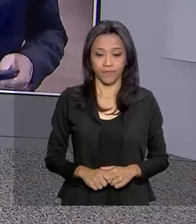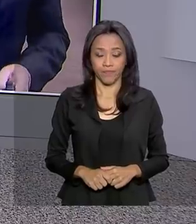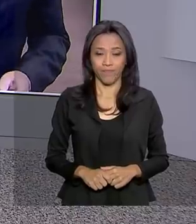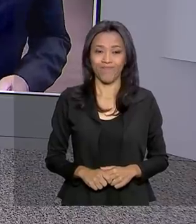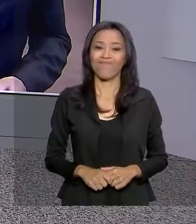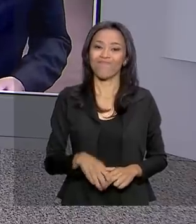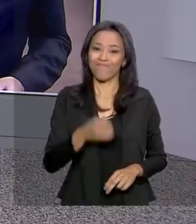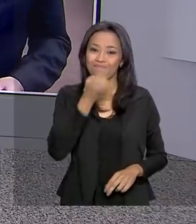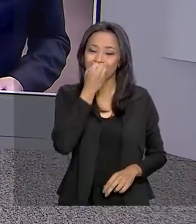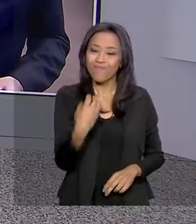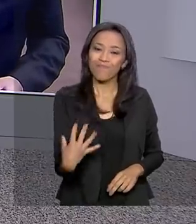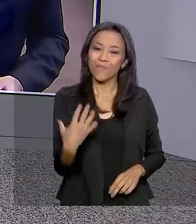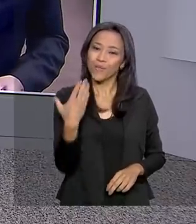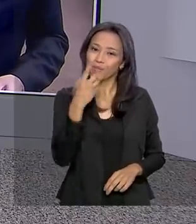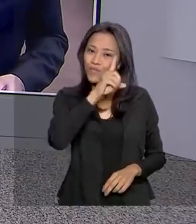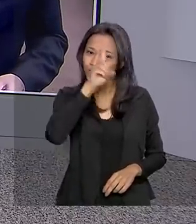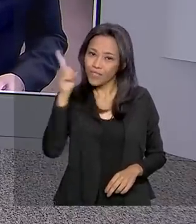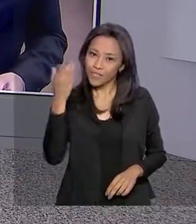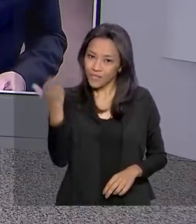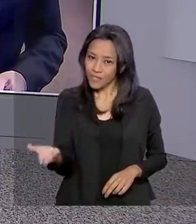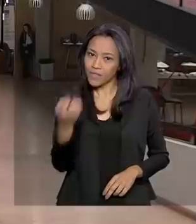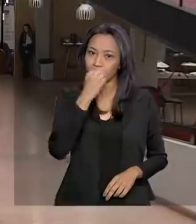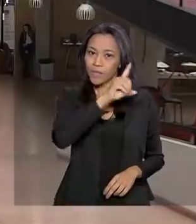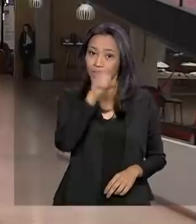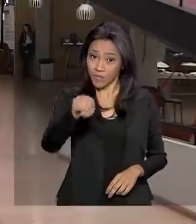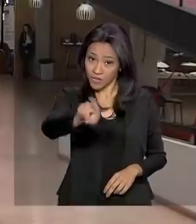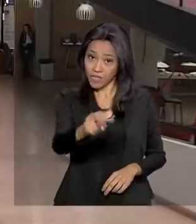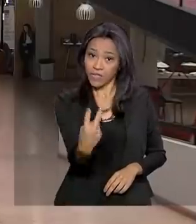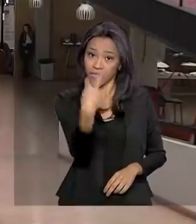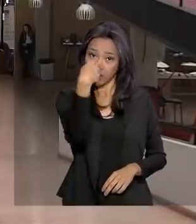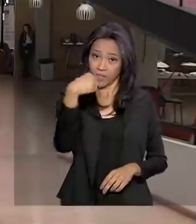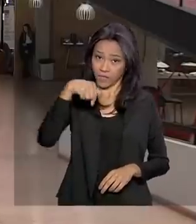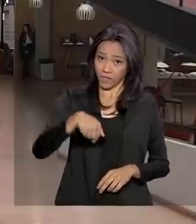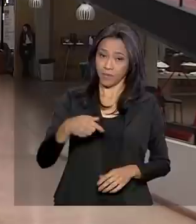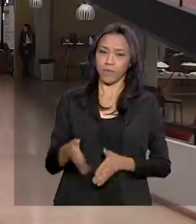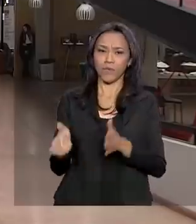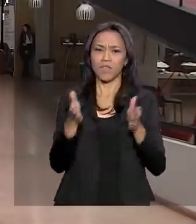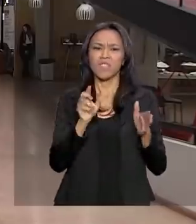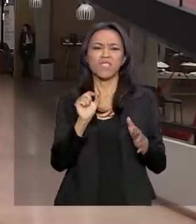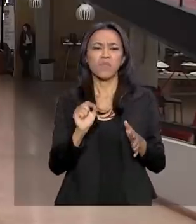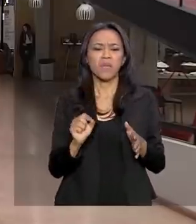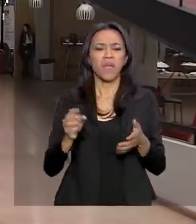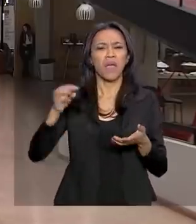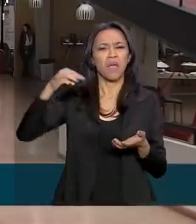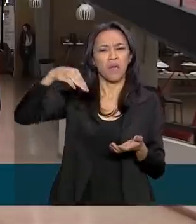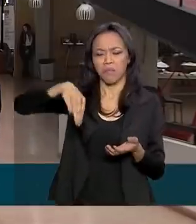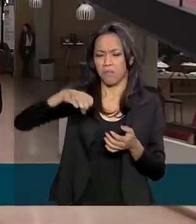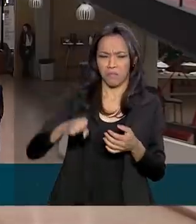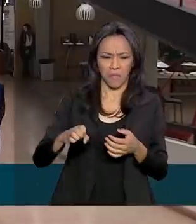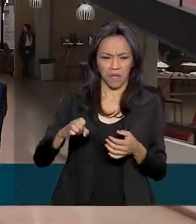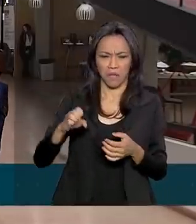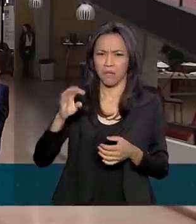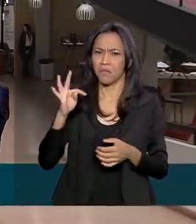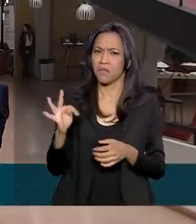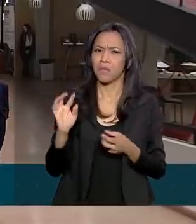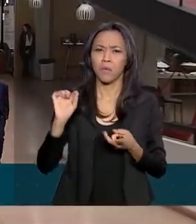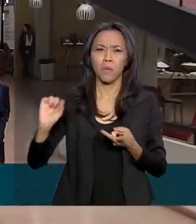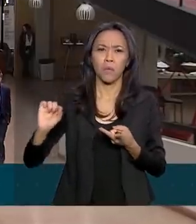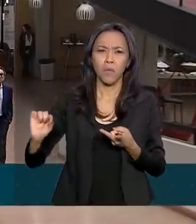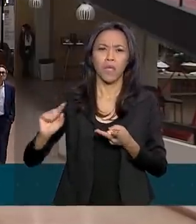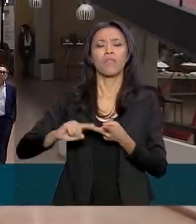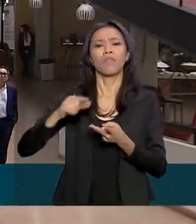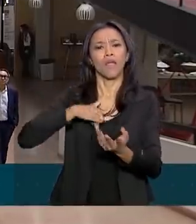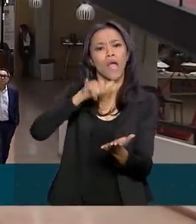Bom dia, Renata. Bom dia a você que acompanha o Brasil em Dia. Sabe o que é match? A palavra está na moda, viu? Tem match em